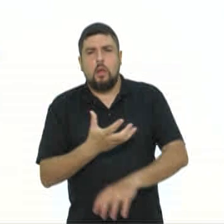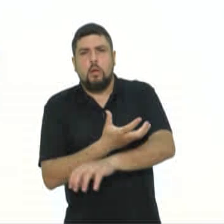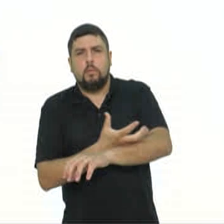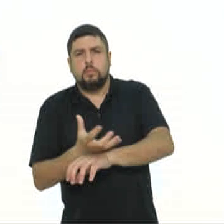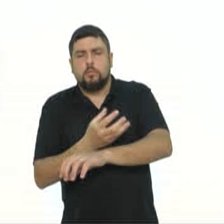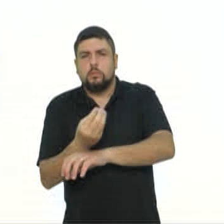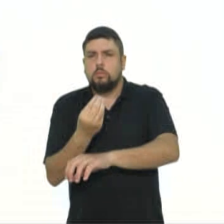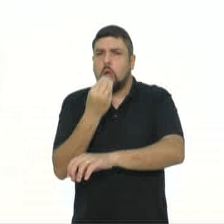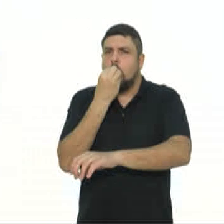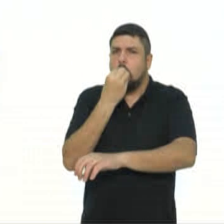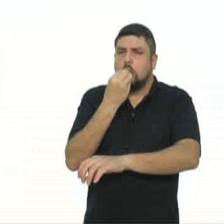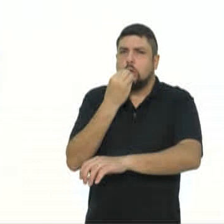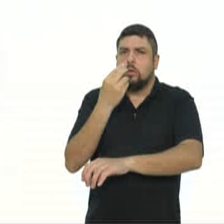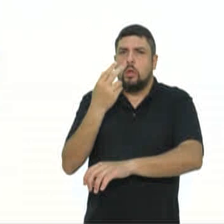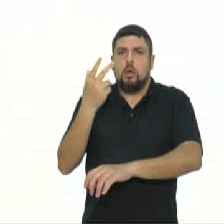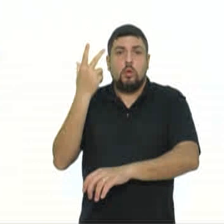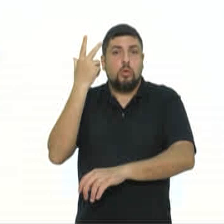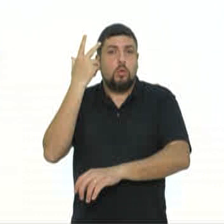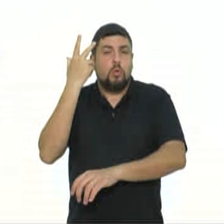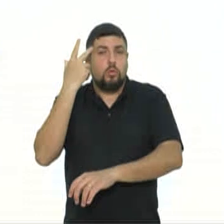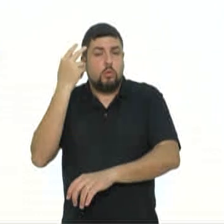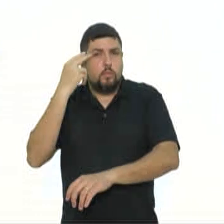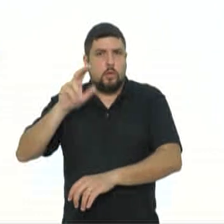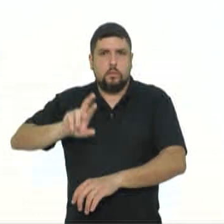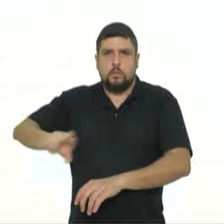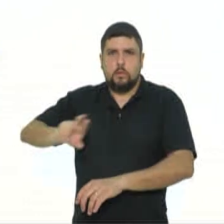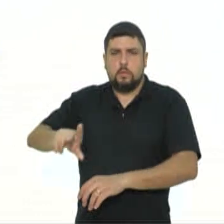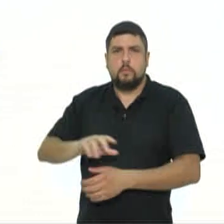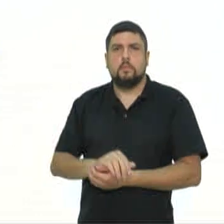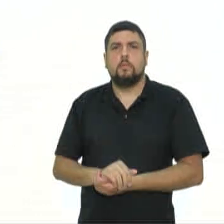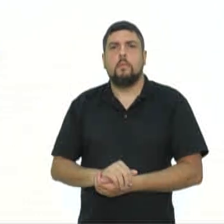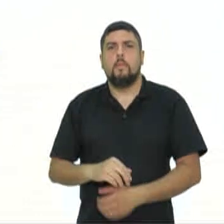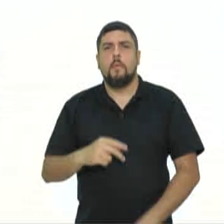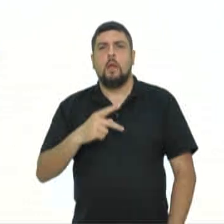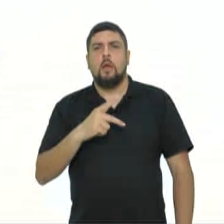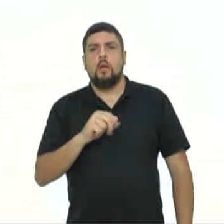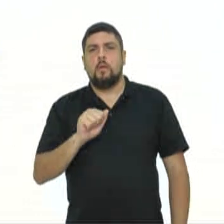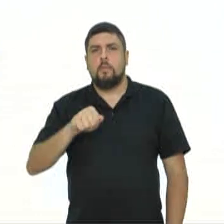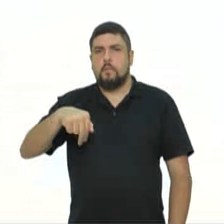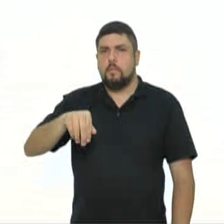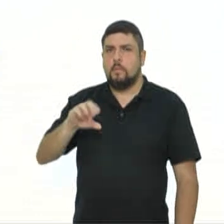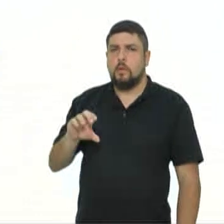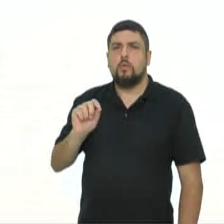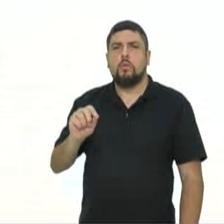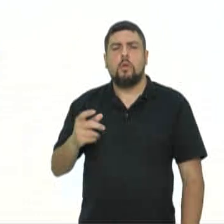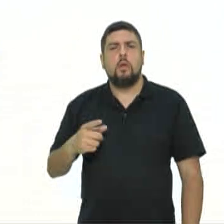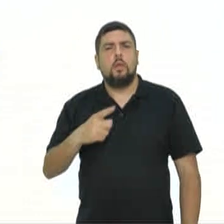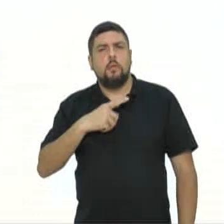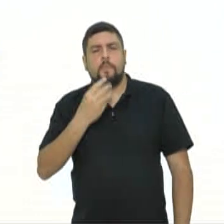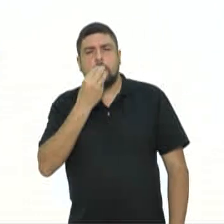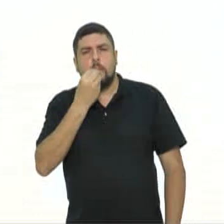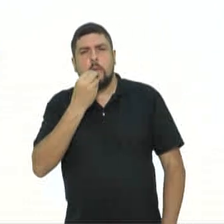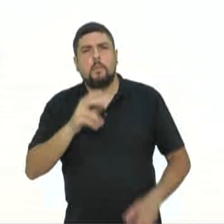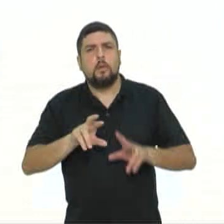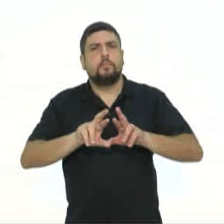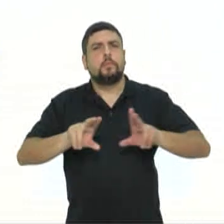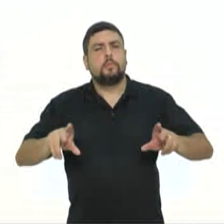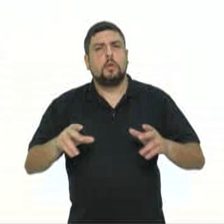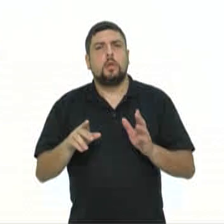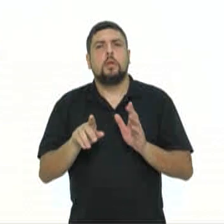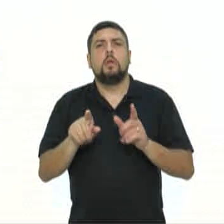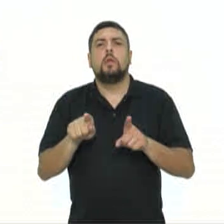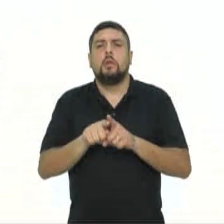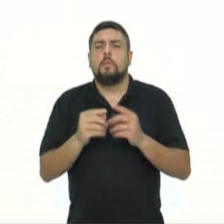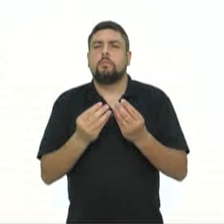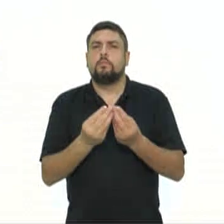Apesar de pouco conhecidas, as plantas alimentícias não convencionais, panques, representam um mundo de sabores, propriedades e texturas a